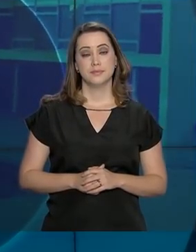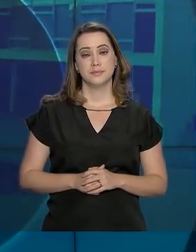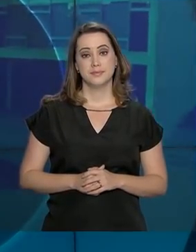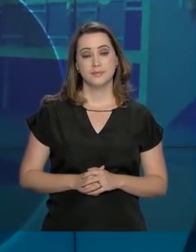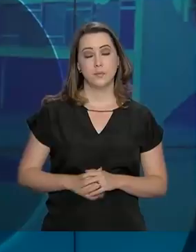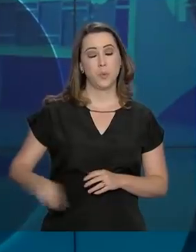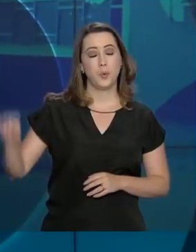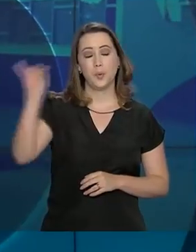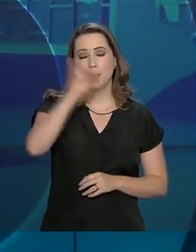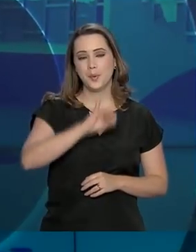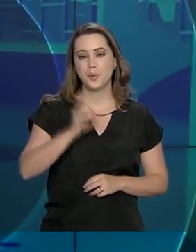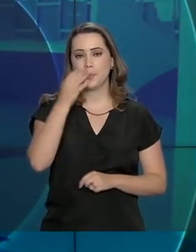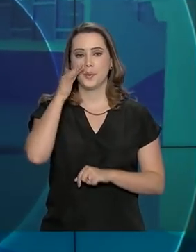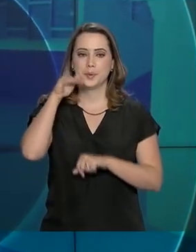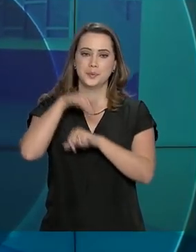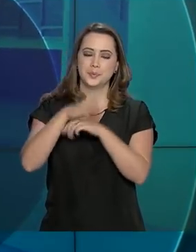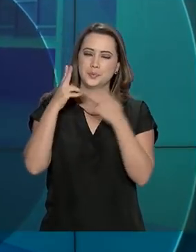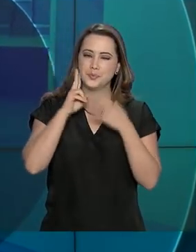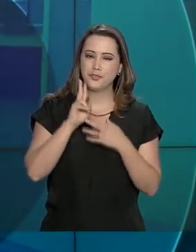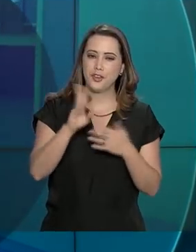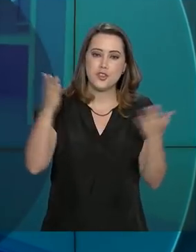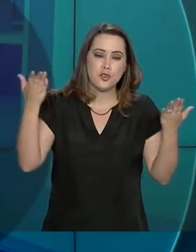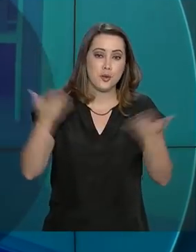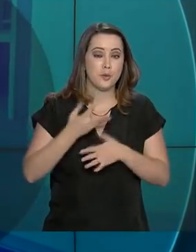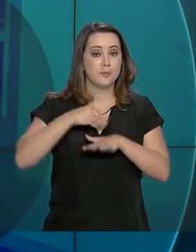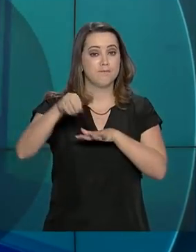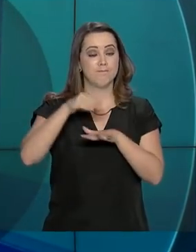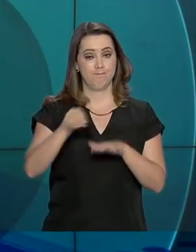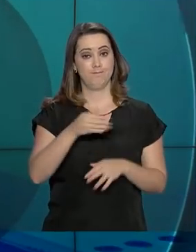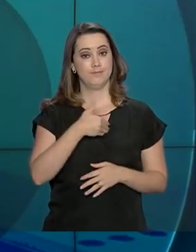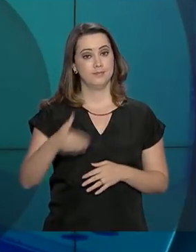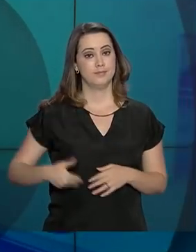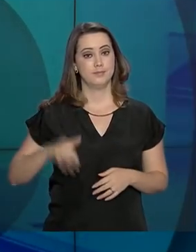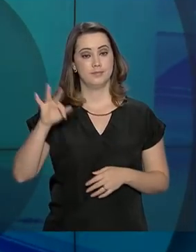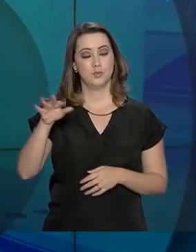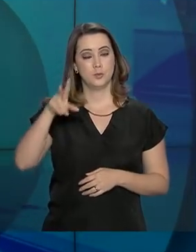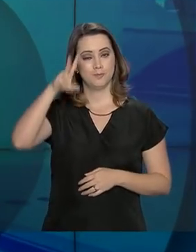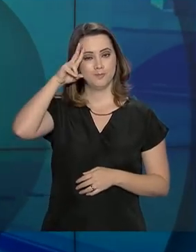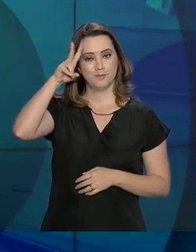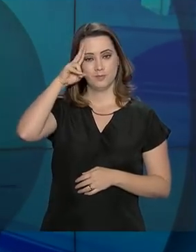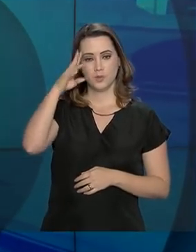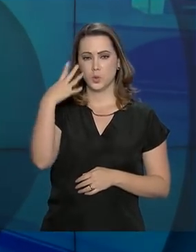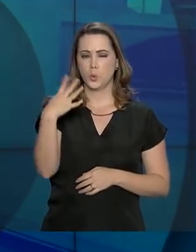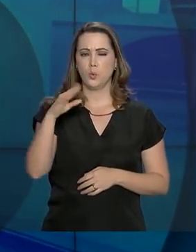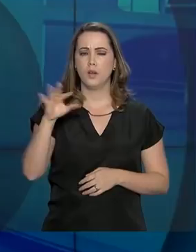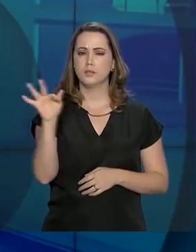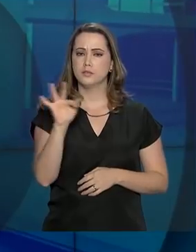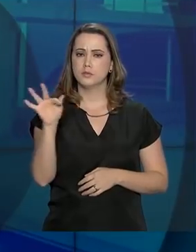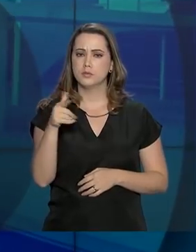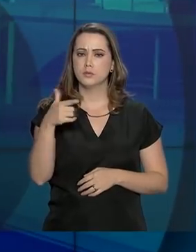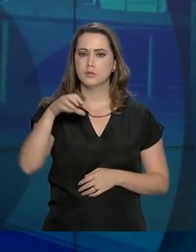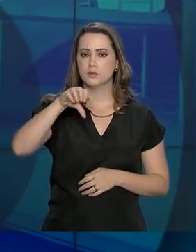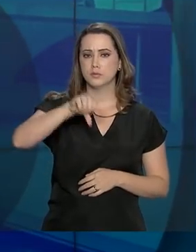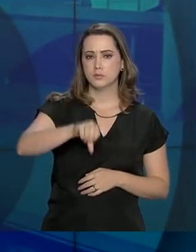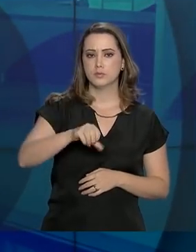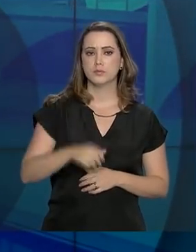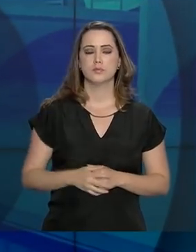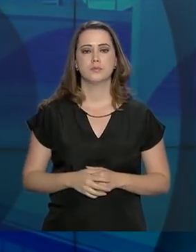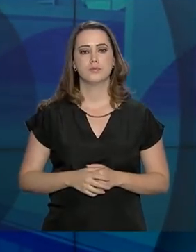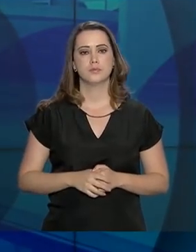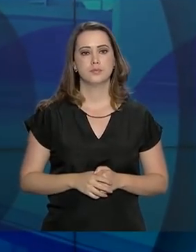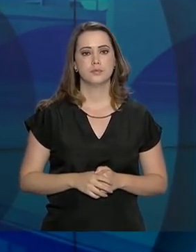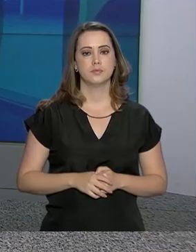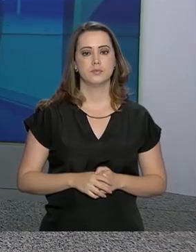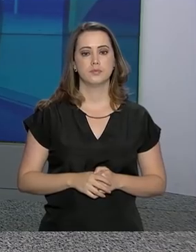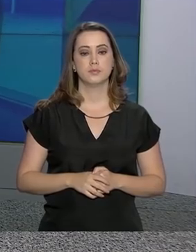Olá, boa noite. Acompanhe com a gente as notícias do Governo Federal desta segunda-feira, 4 de fevereiro de 2019.